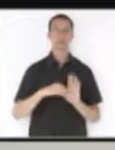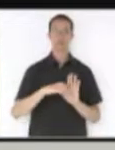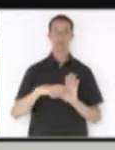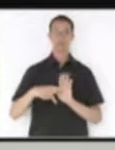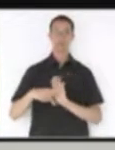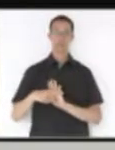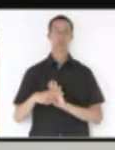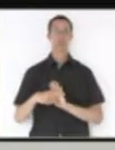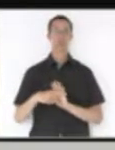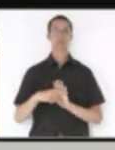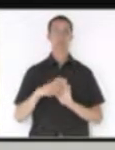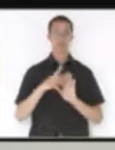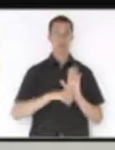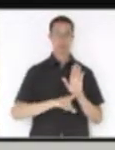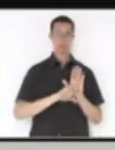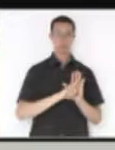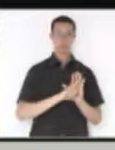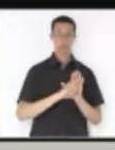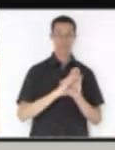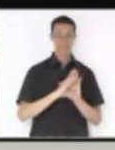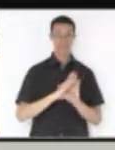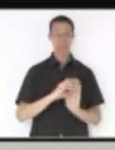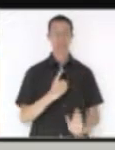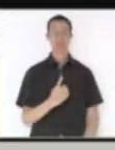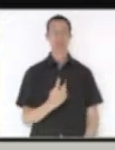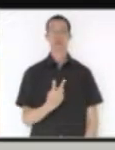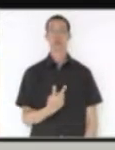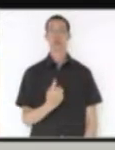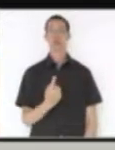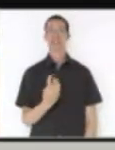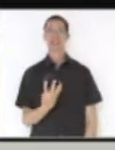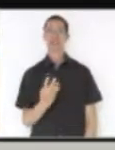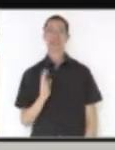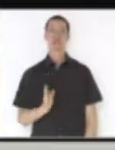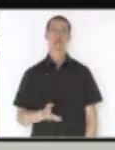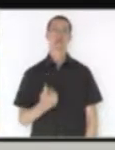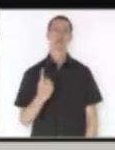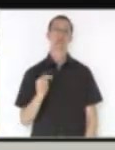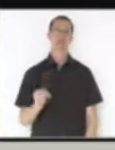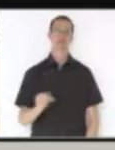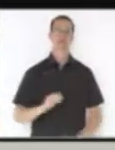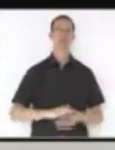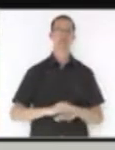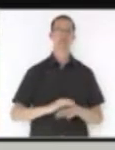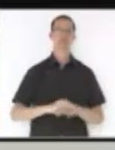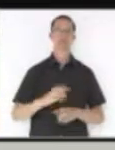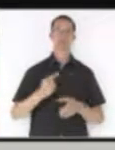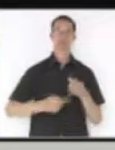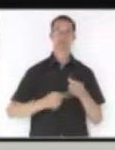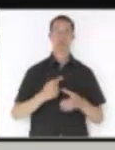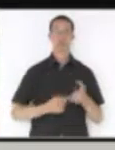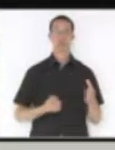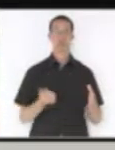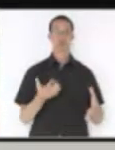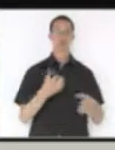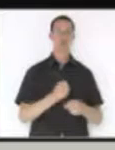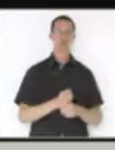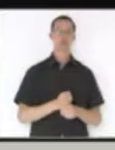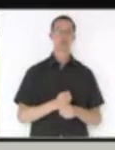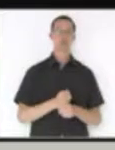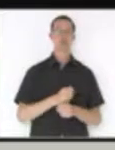ao PLC 214, 2017, de autoria da Comissão de Finanças e Tributação,